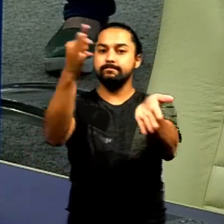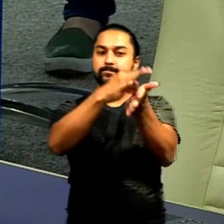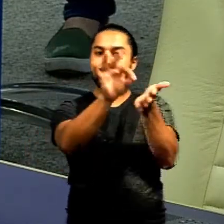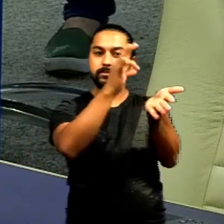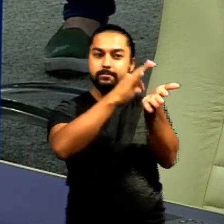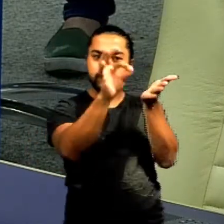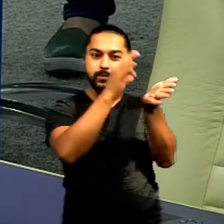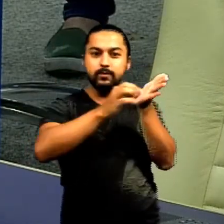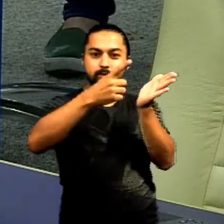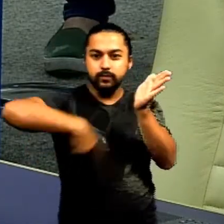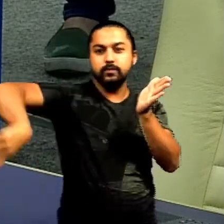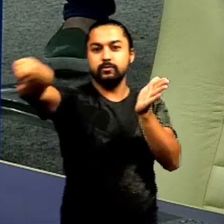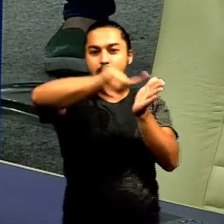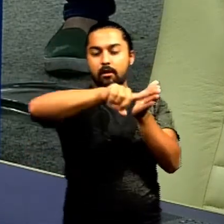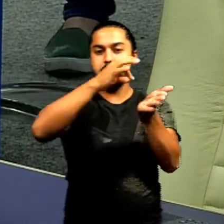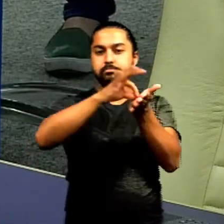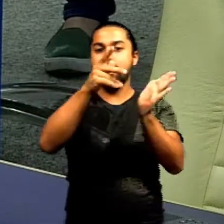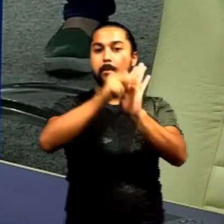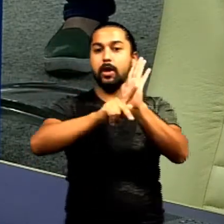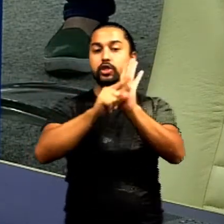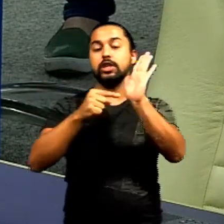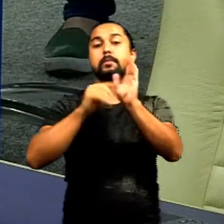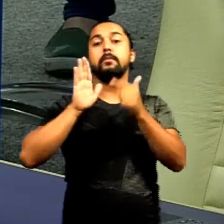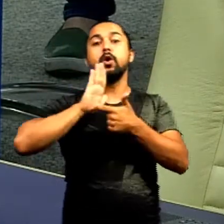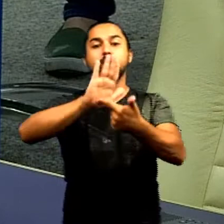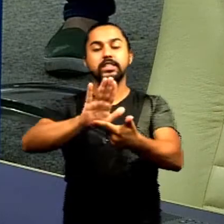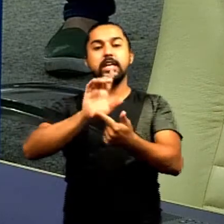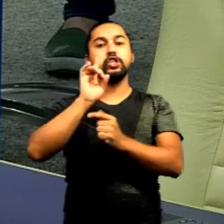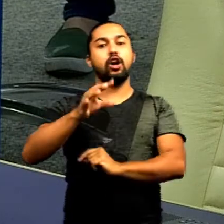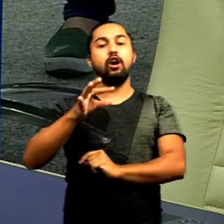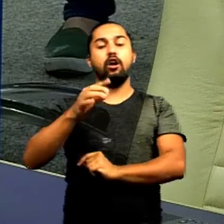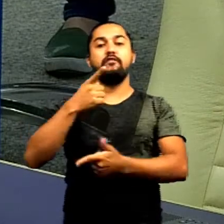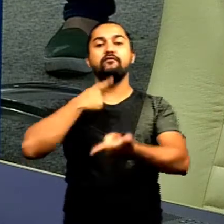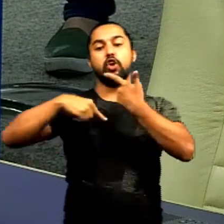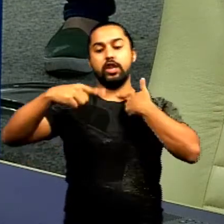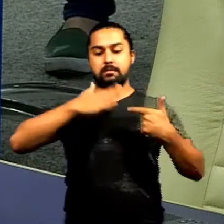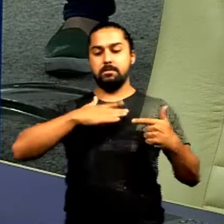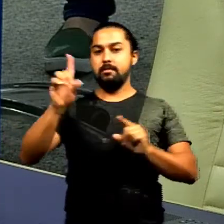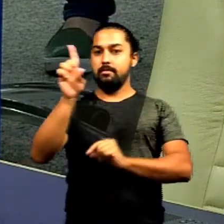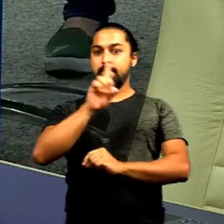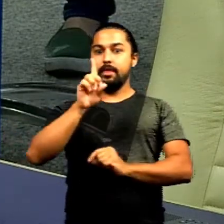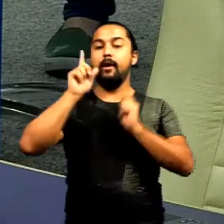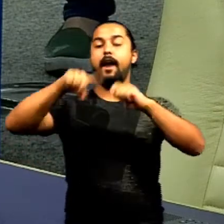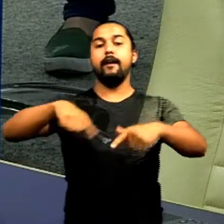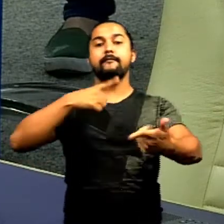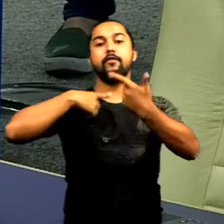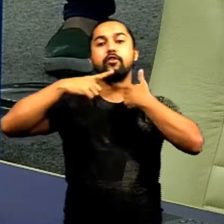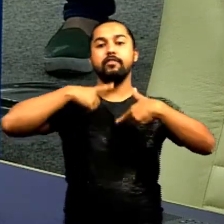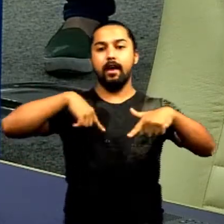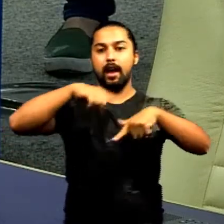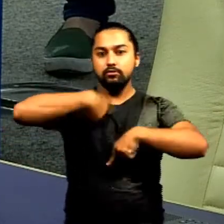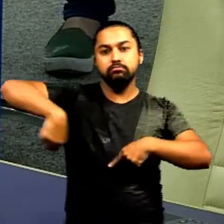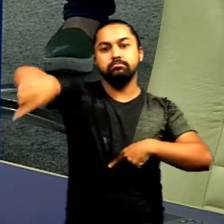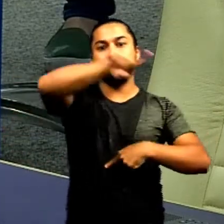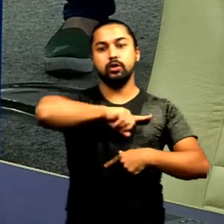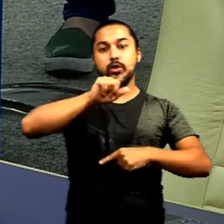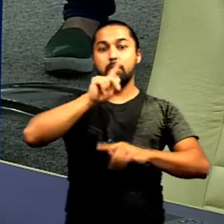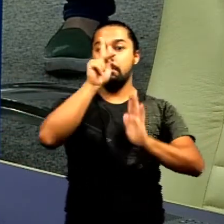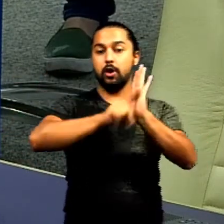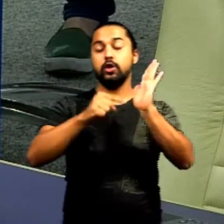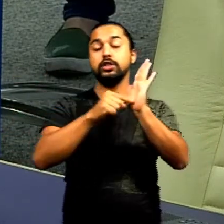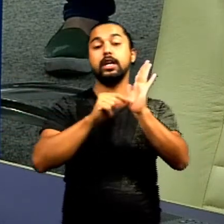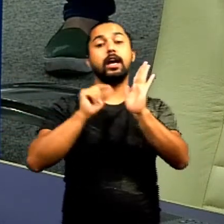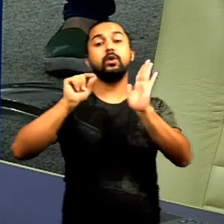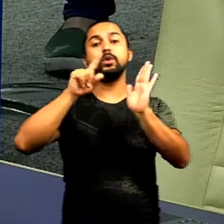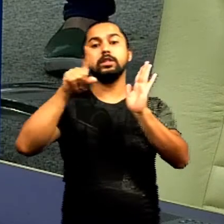assinatura de vocês nesse projeto para mostrar que não é uma vontade só minha né doutor é uma vontade da maioria da casa tanto é que esse